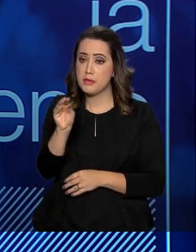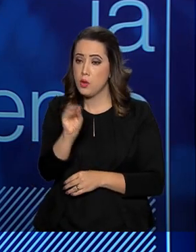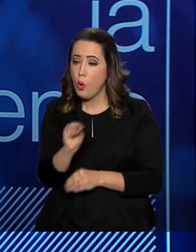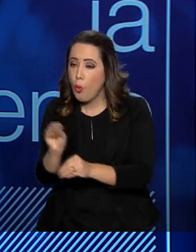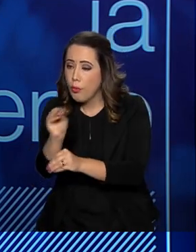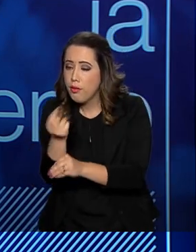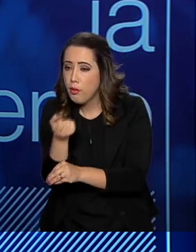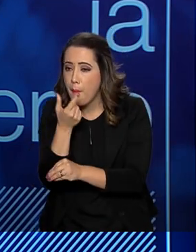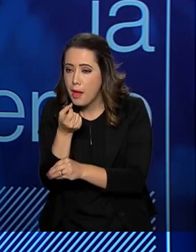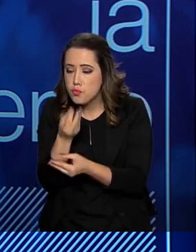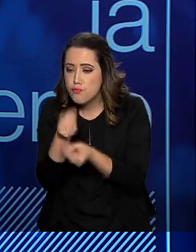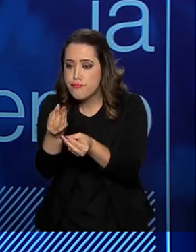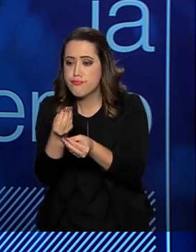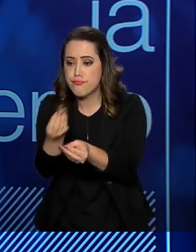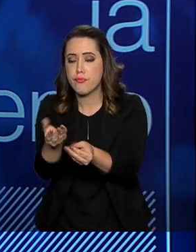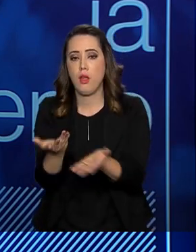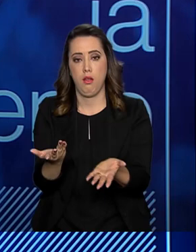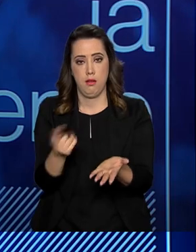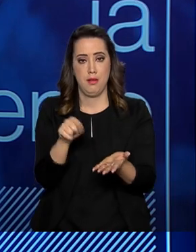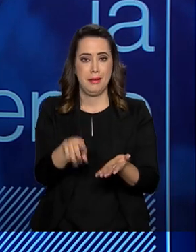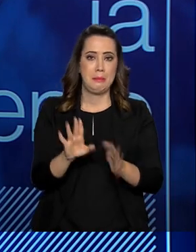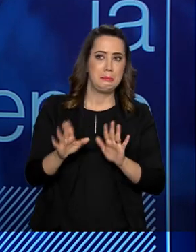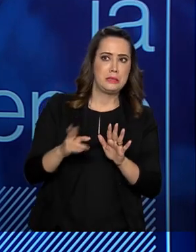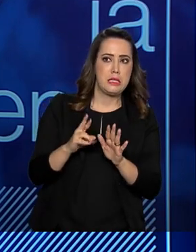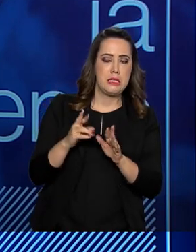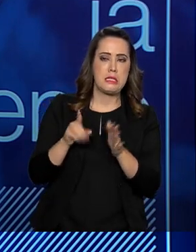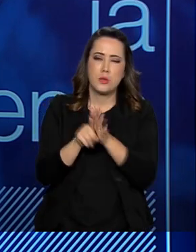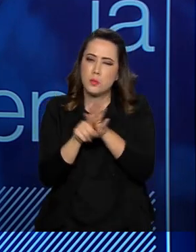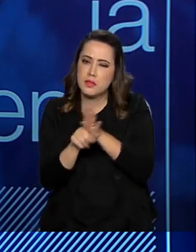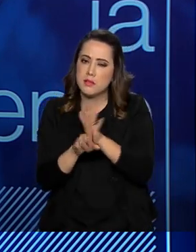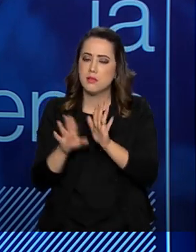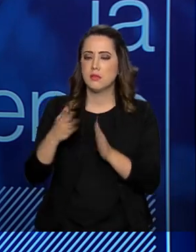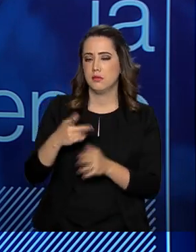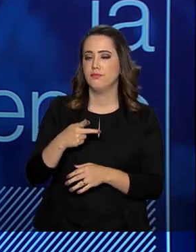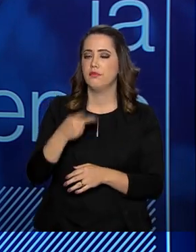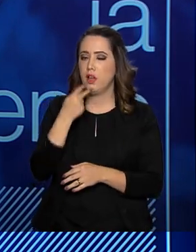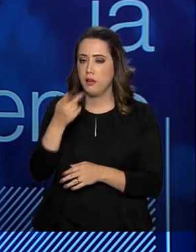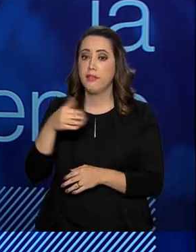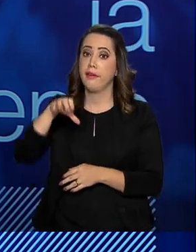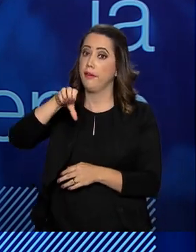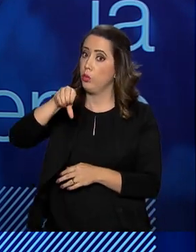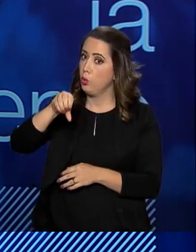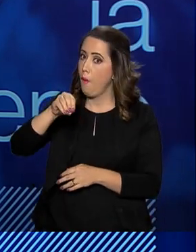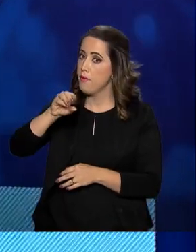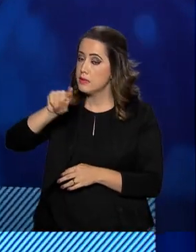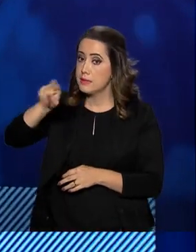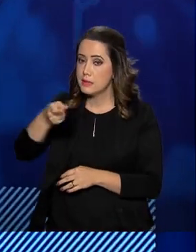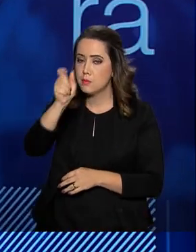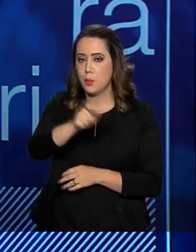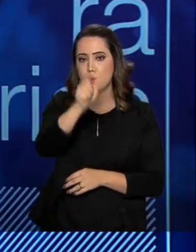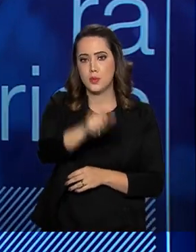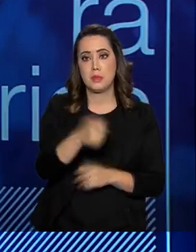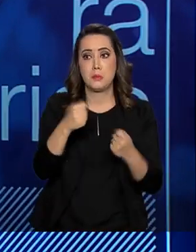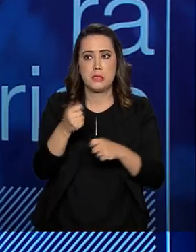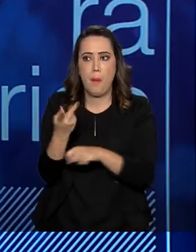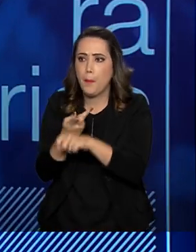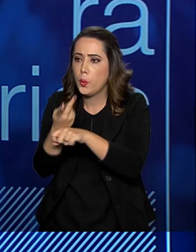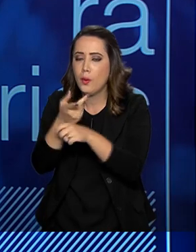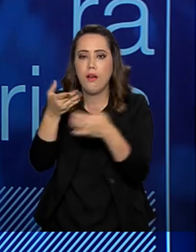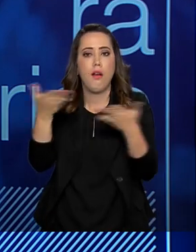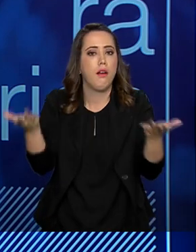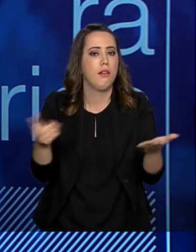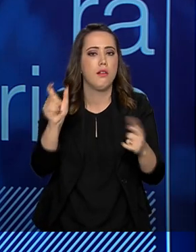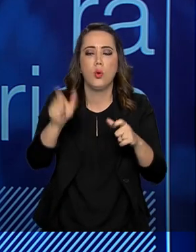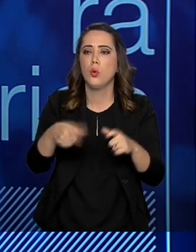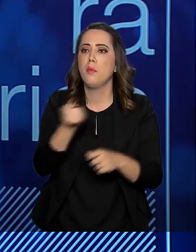As estimativas dizem respeito em cerca de 900 mil pessoas. Então nós temos que encontrar essas pessoas que nós não estamos